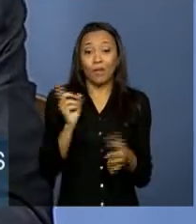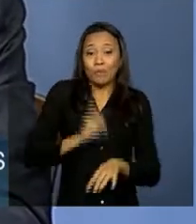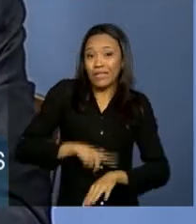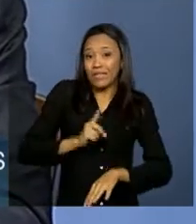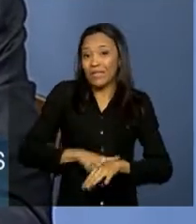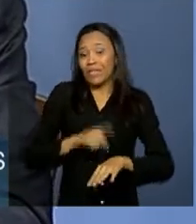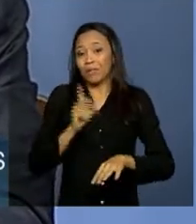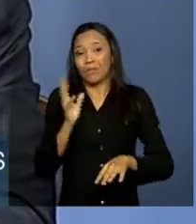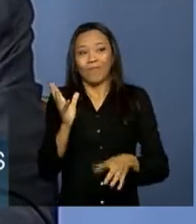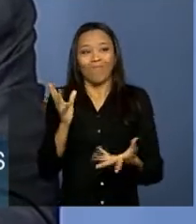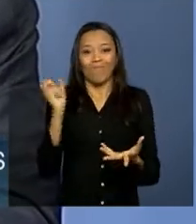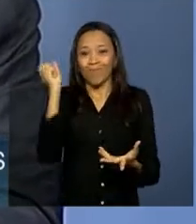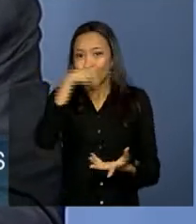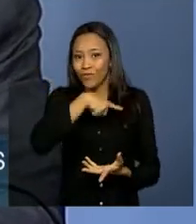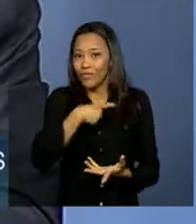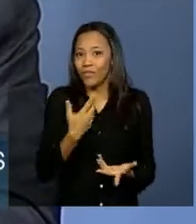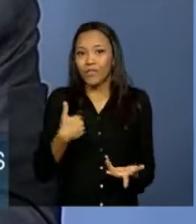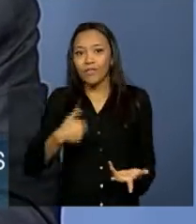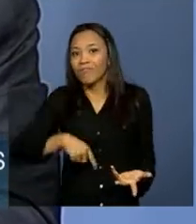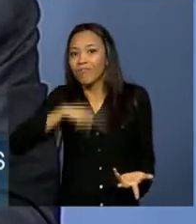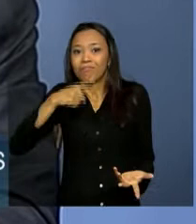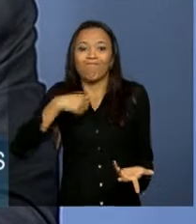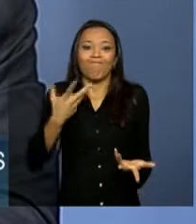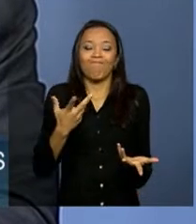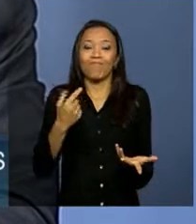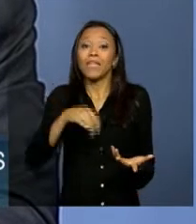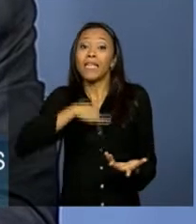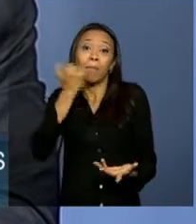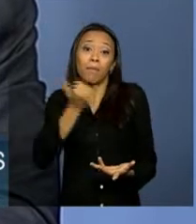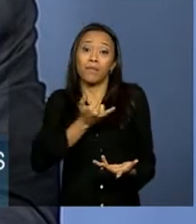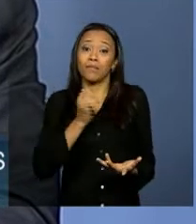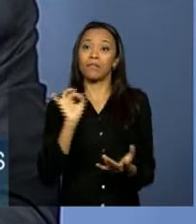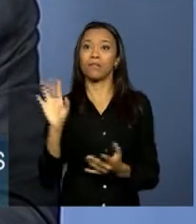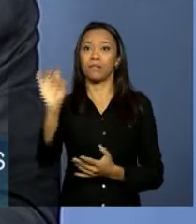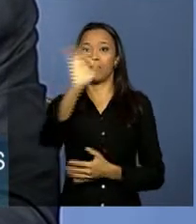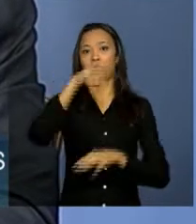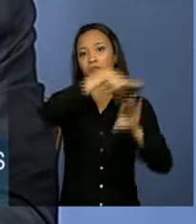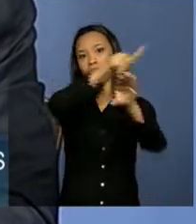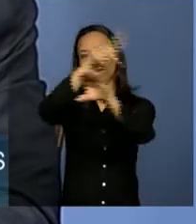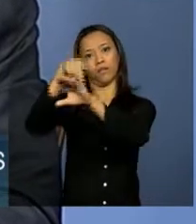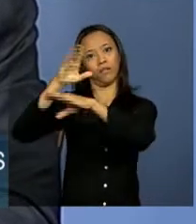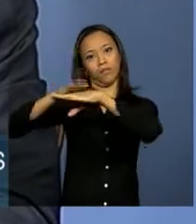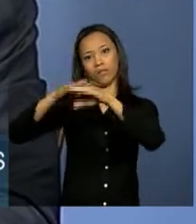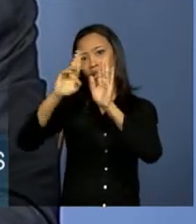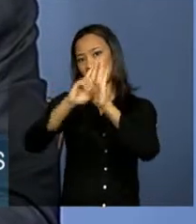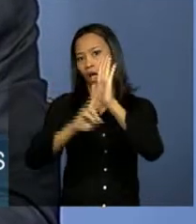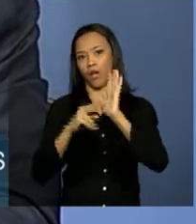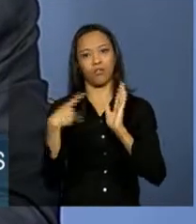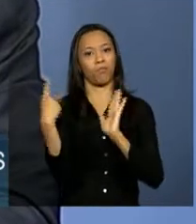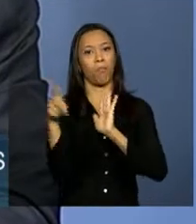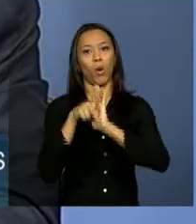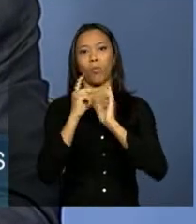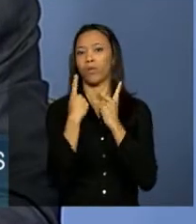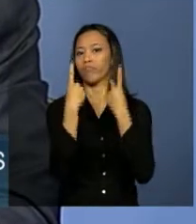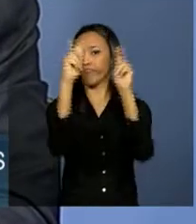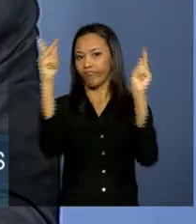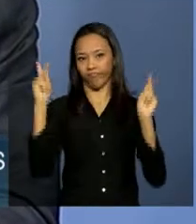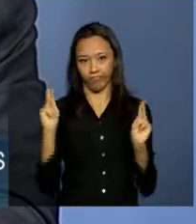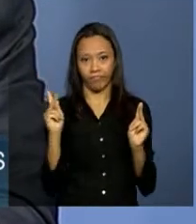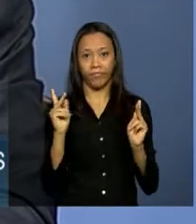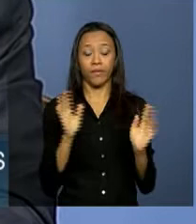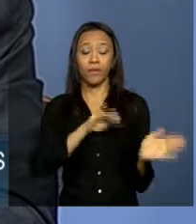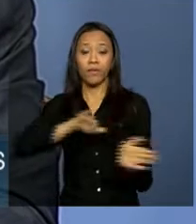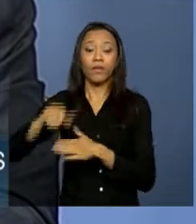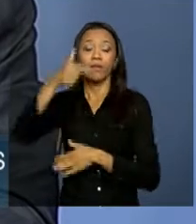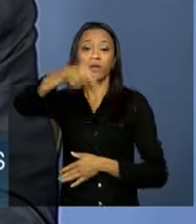difícil de se prever, porque depende muito do trâmite interno de cada um dos países. Com relação ao painel